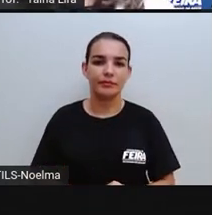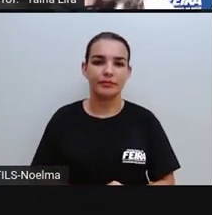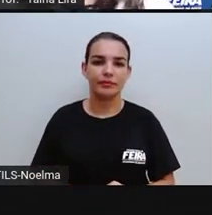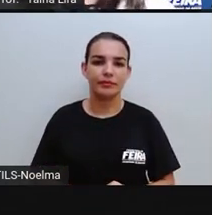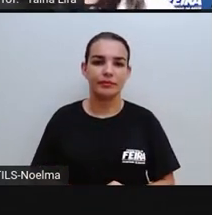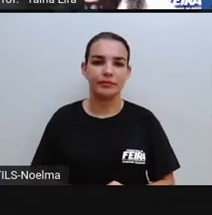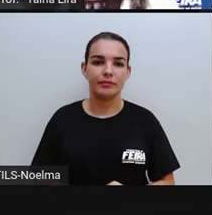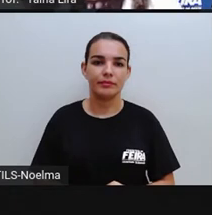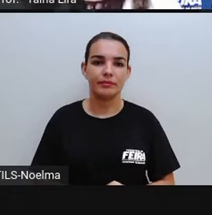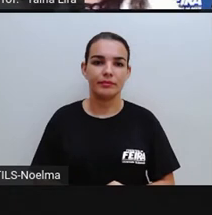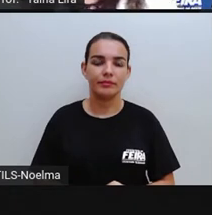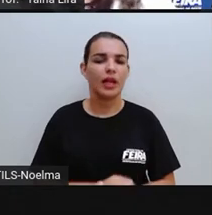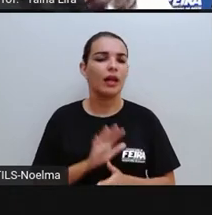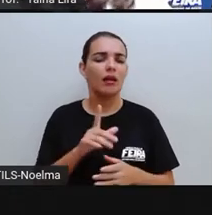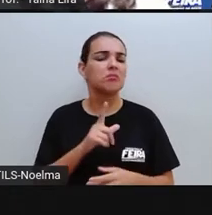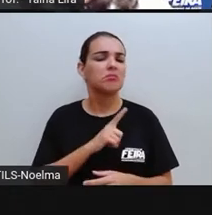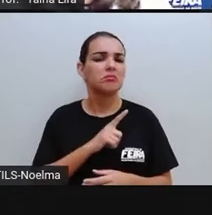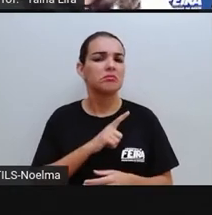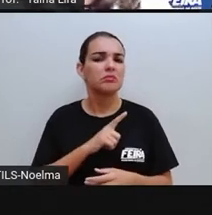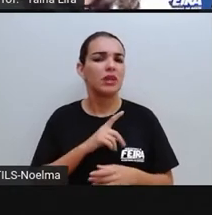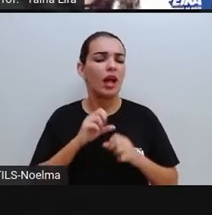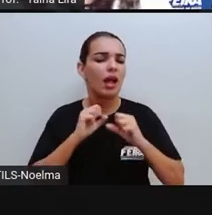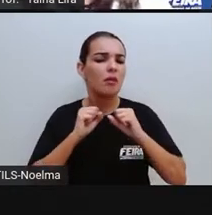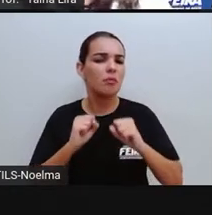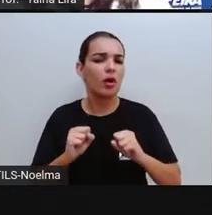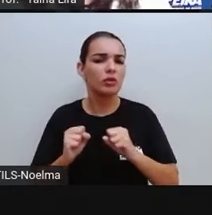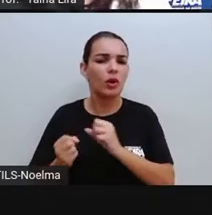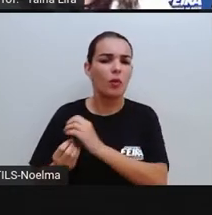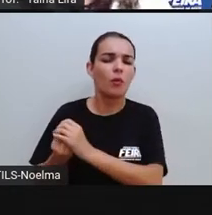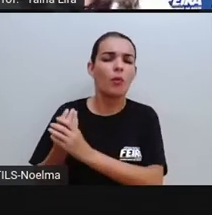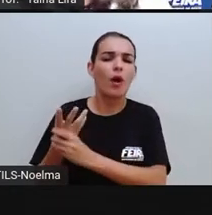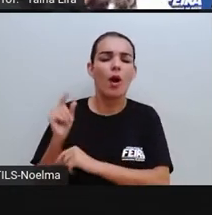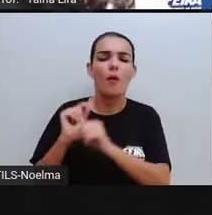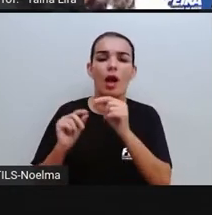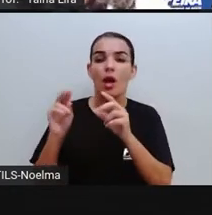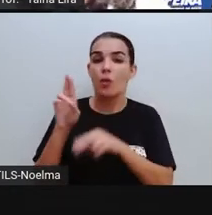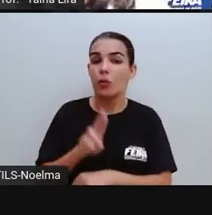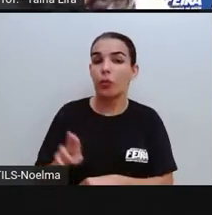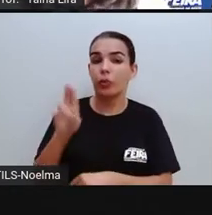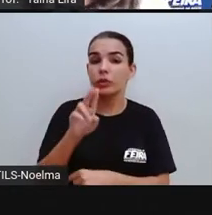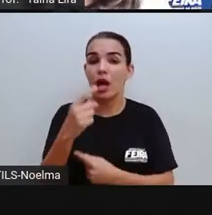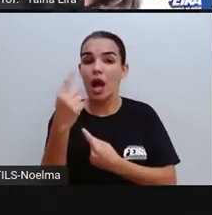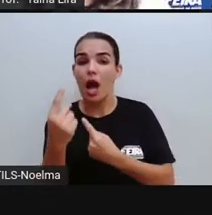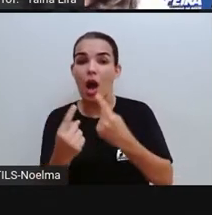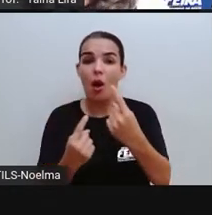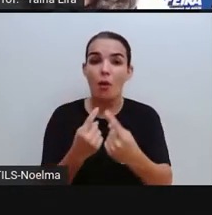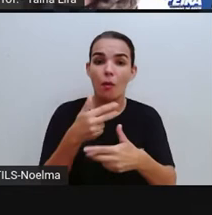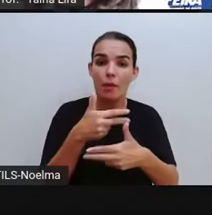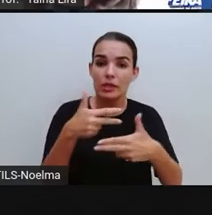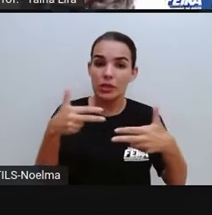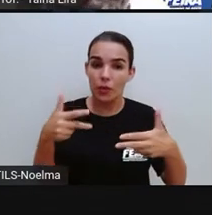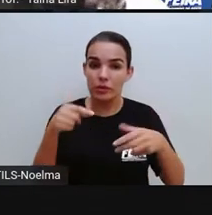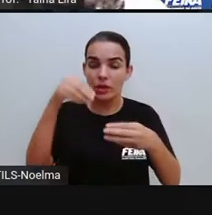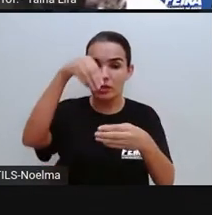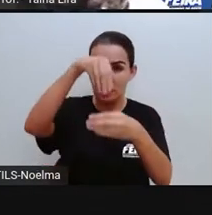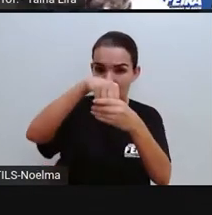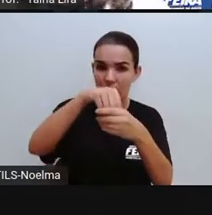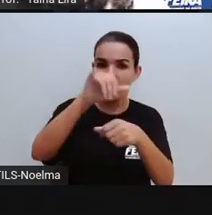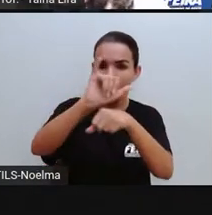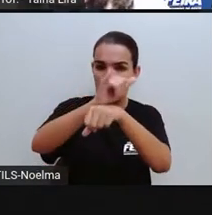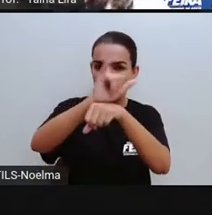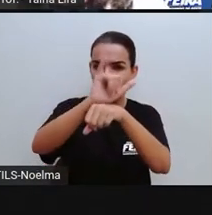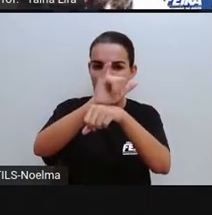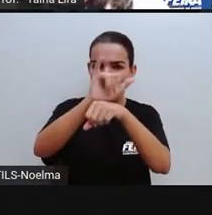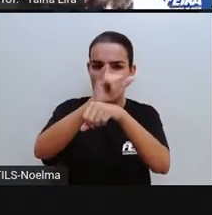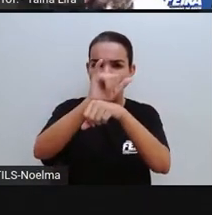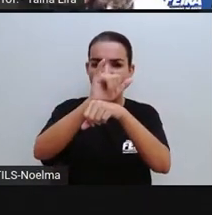E no YouTube, nós podemos, ó, utilizar alguns recursos, tá bom? Alguns